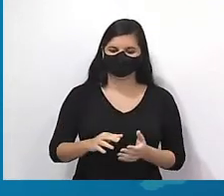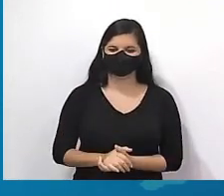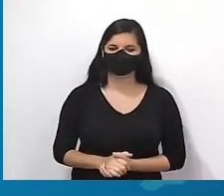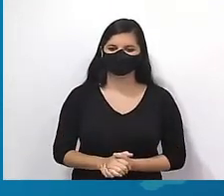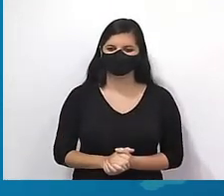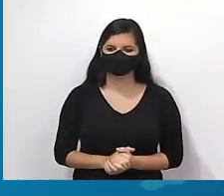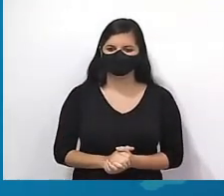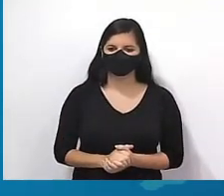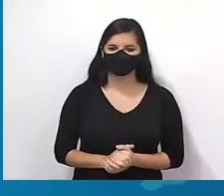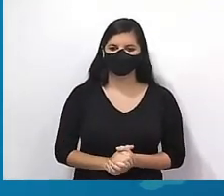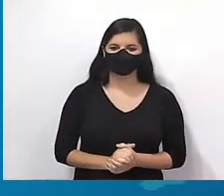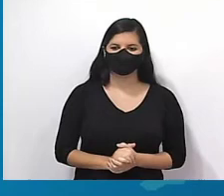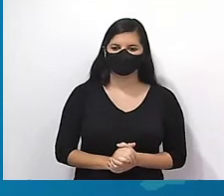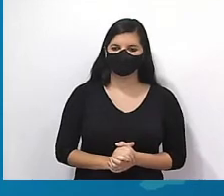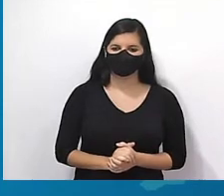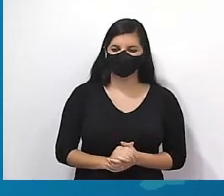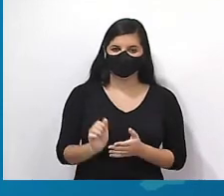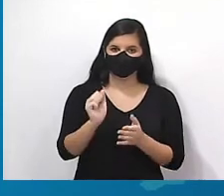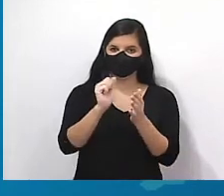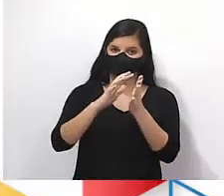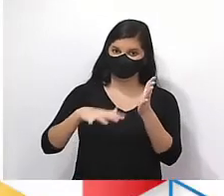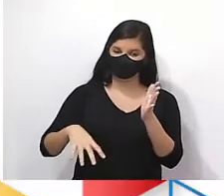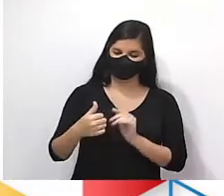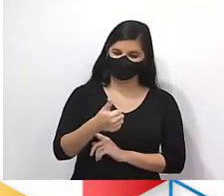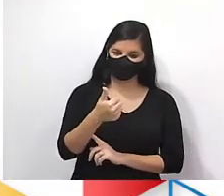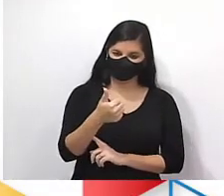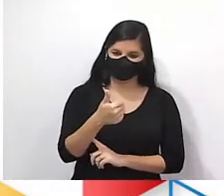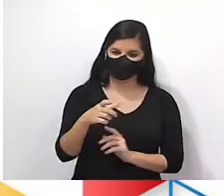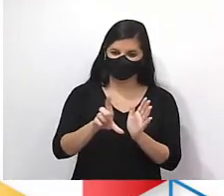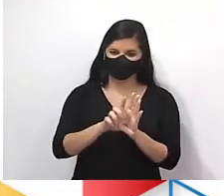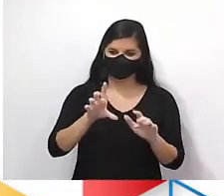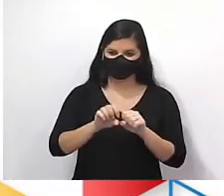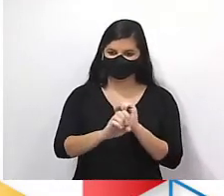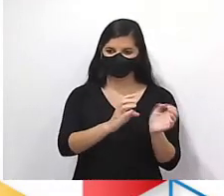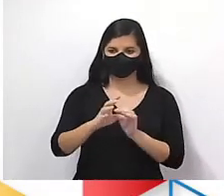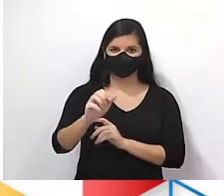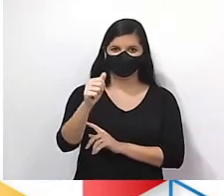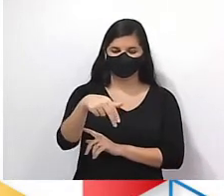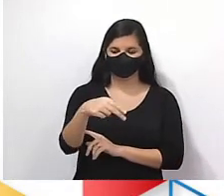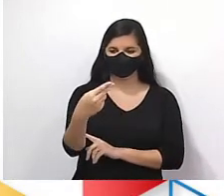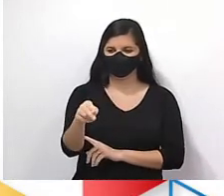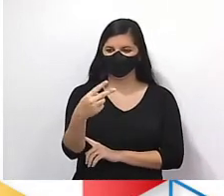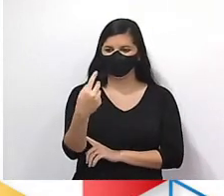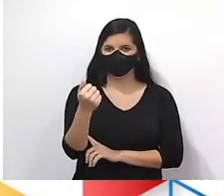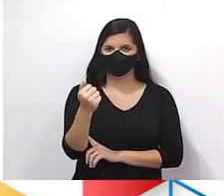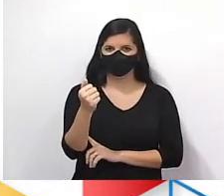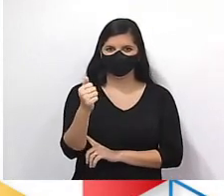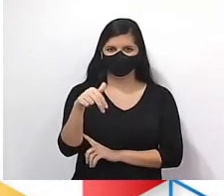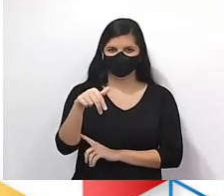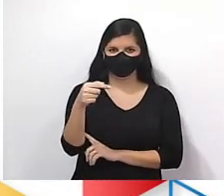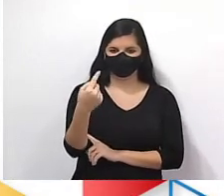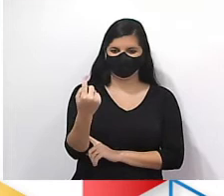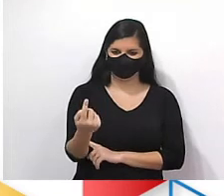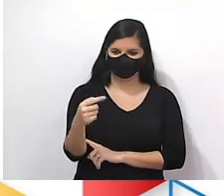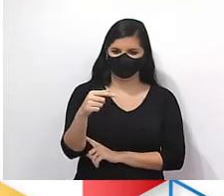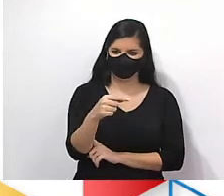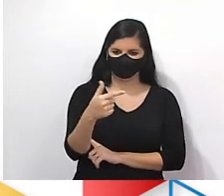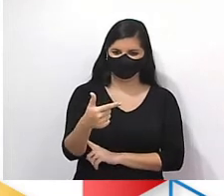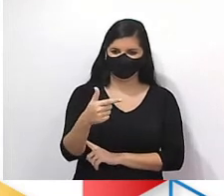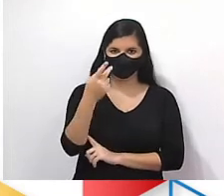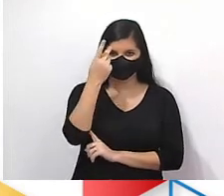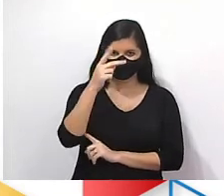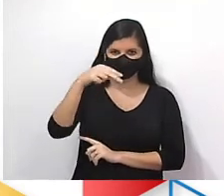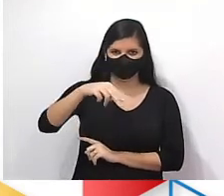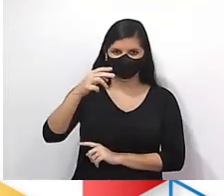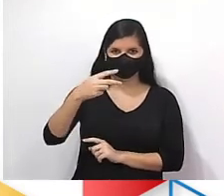tá bom? Já aplicando. Vem comigo, Dada a lei de formação na sequência de AN é igual a N menos 1 menos 2, para